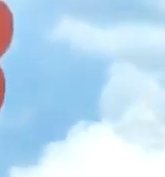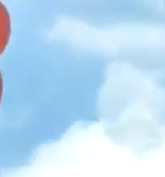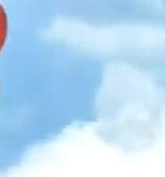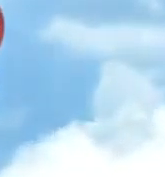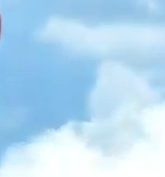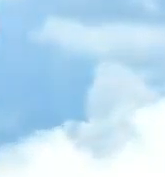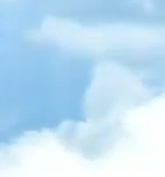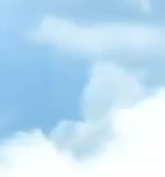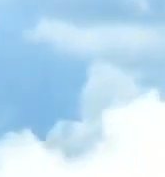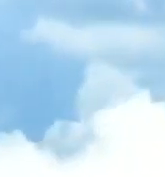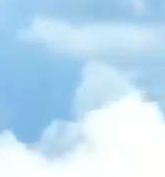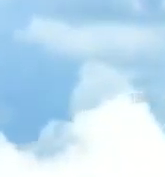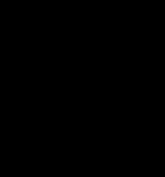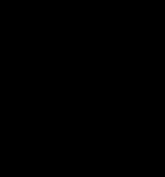Obrigado. Obrigado. Obrigado.